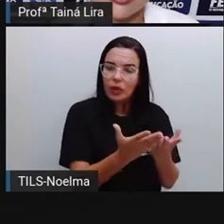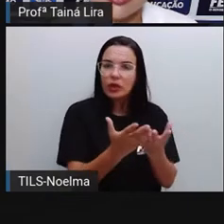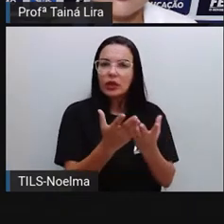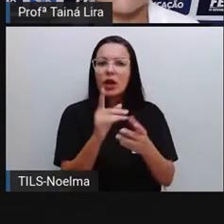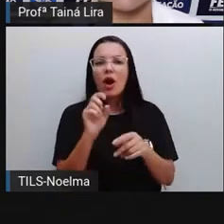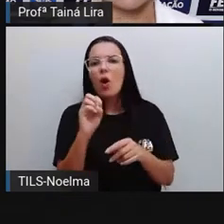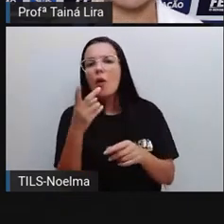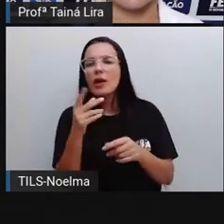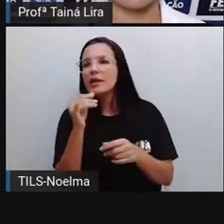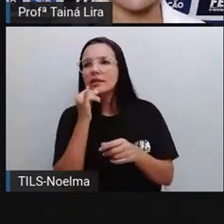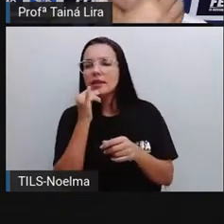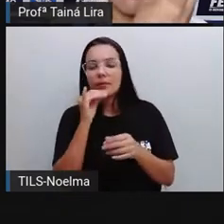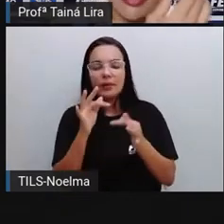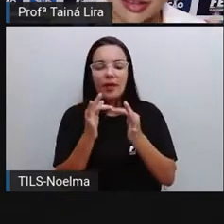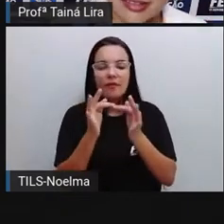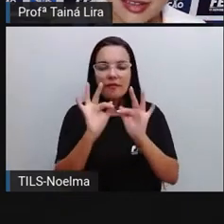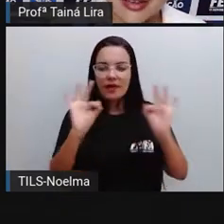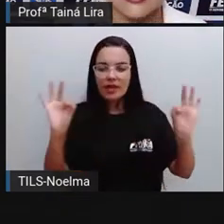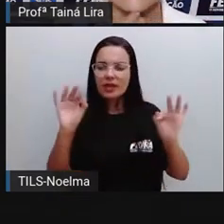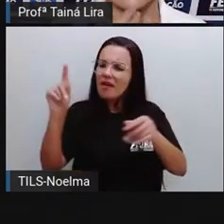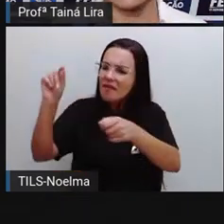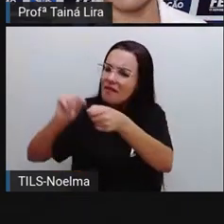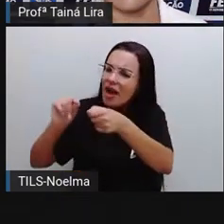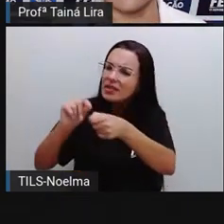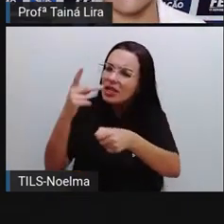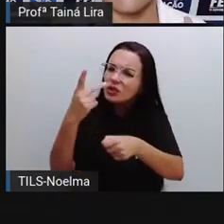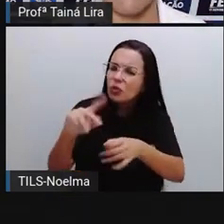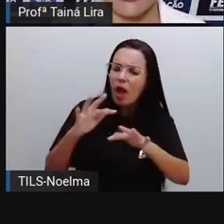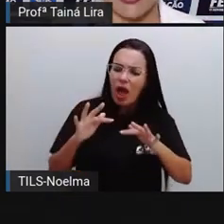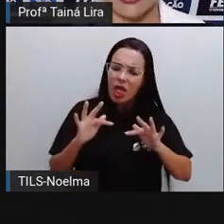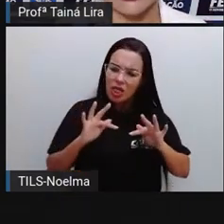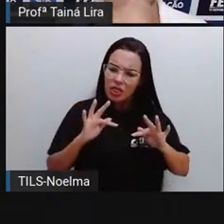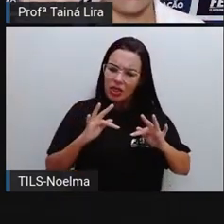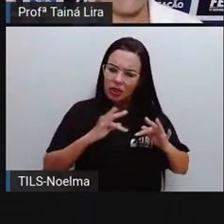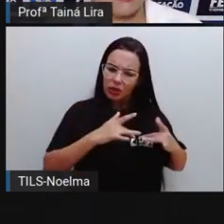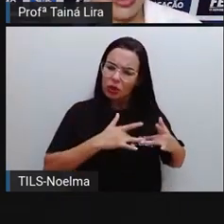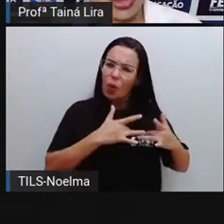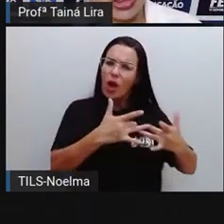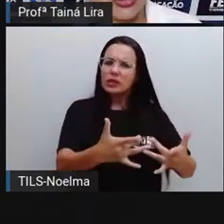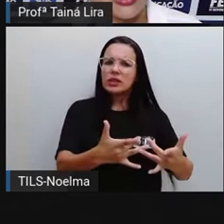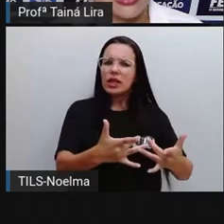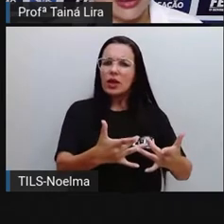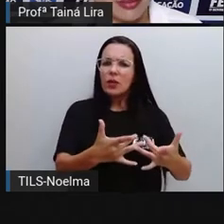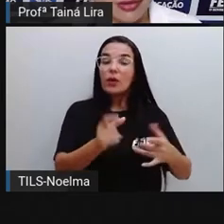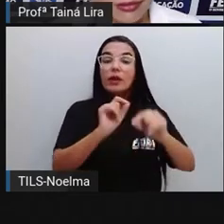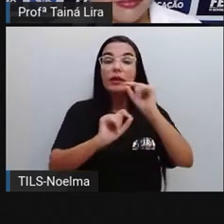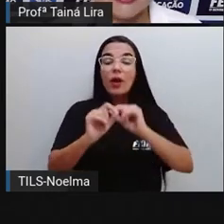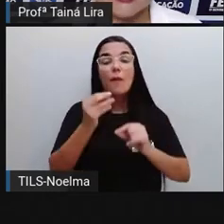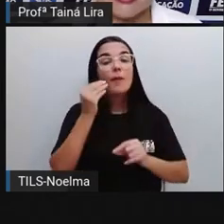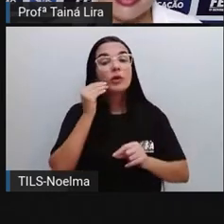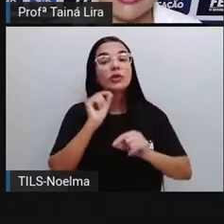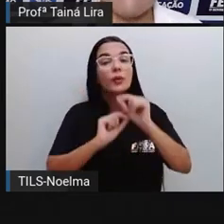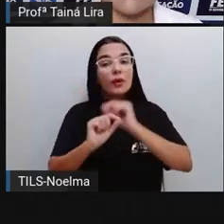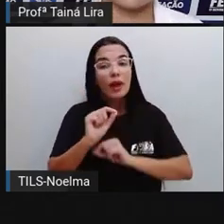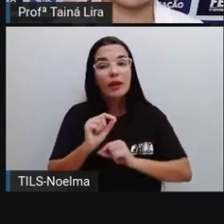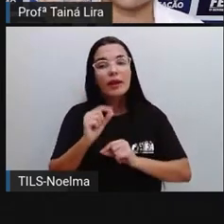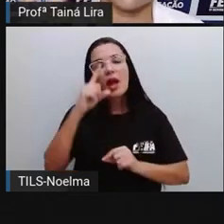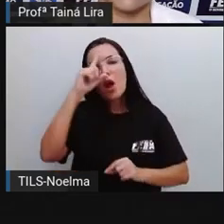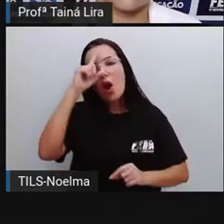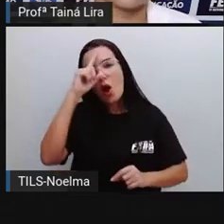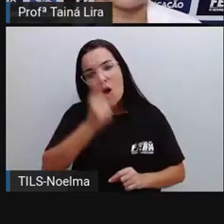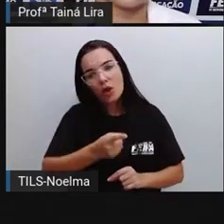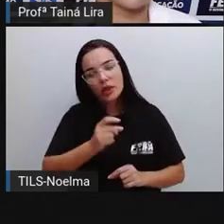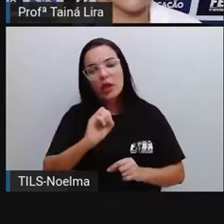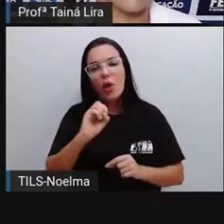a sua doação. Essa palavrinha faça, ela vai indicar aí uma ordem ou um pedido, tá bom? Vai ter